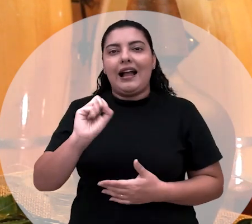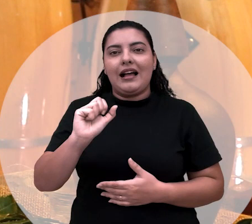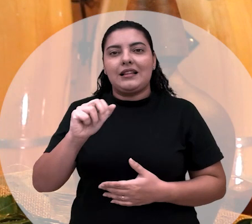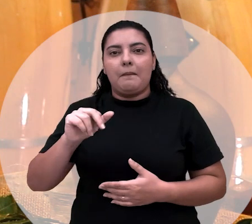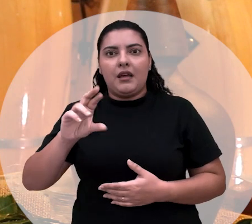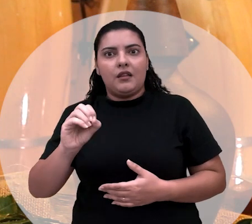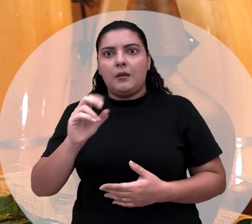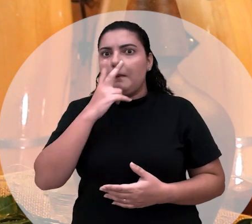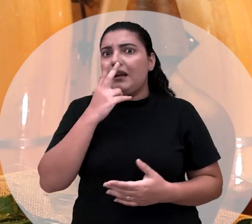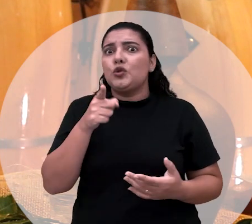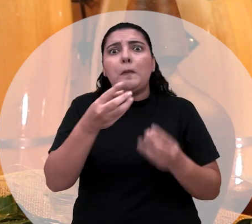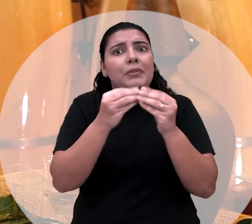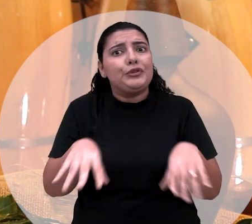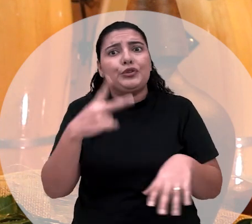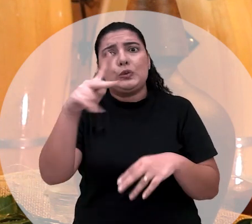derrubando a sua religião.